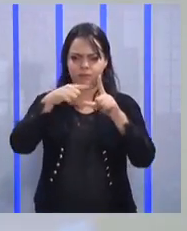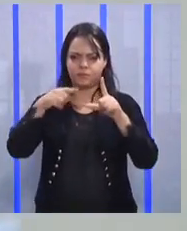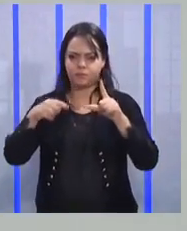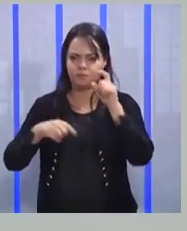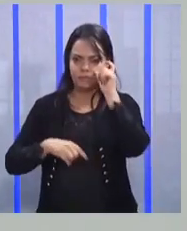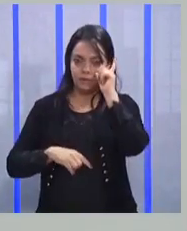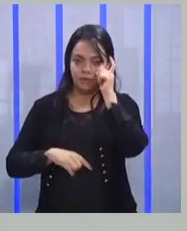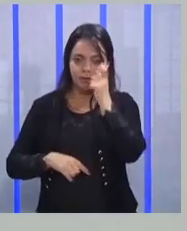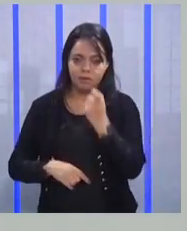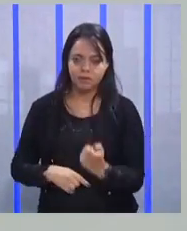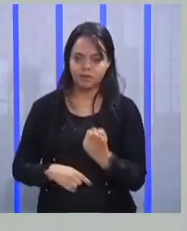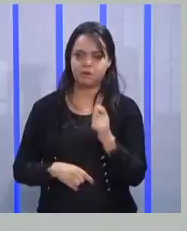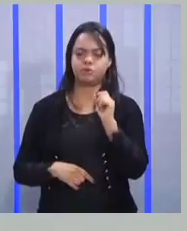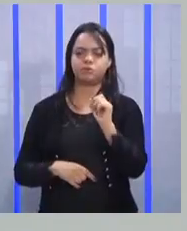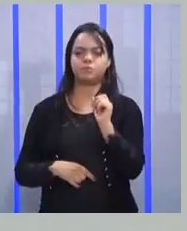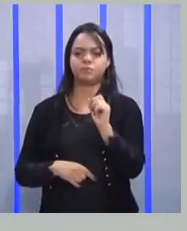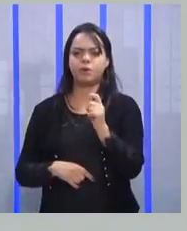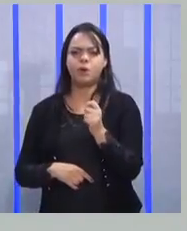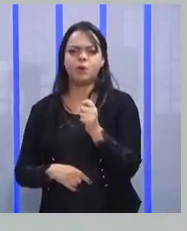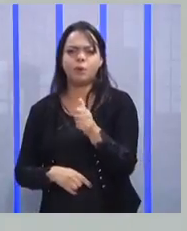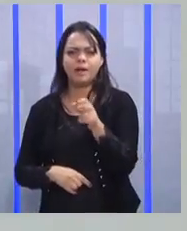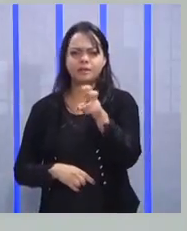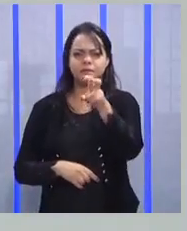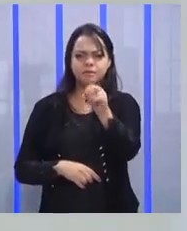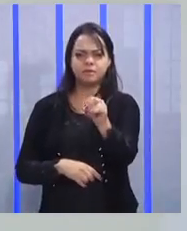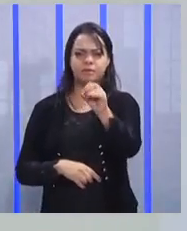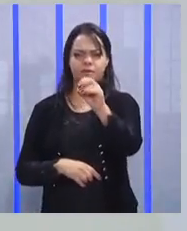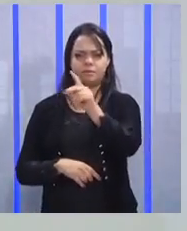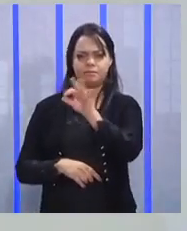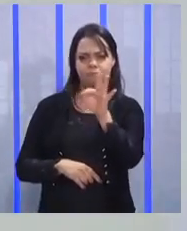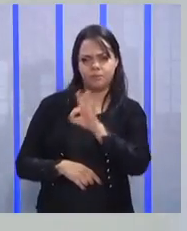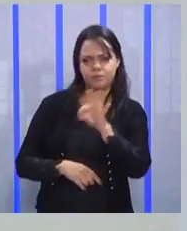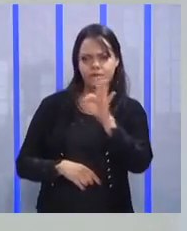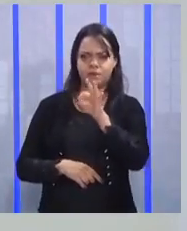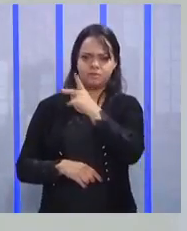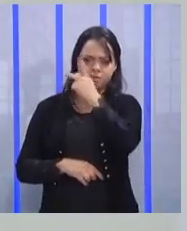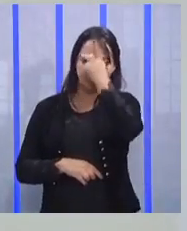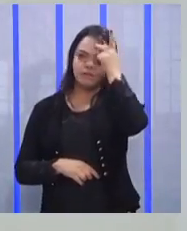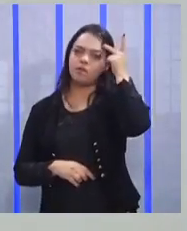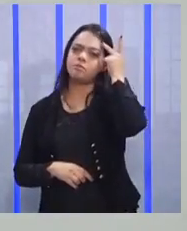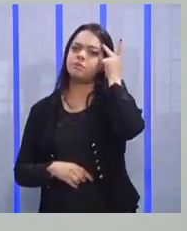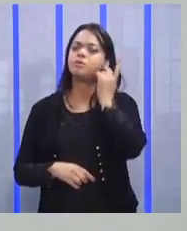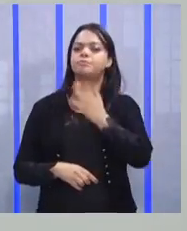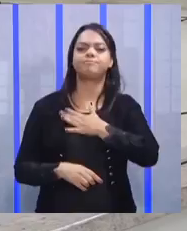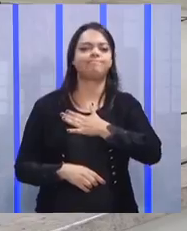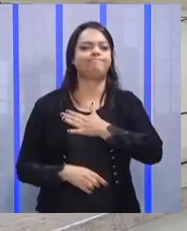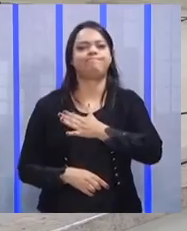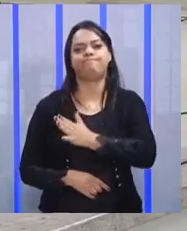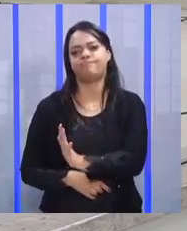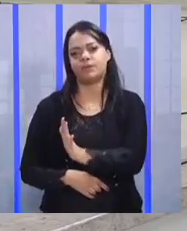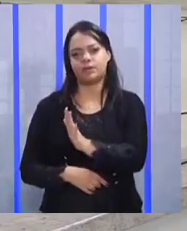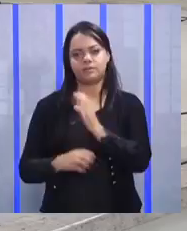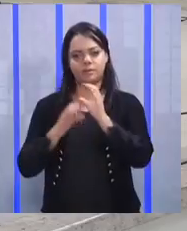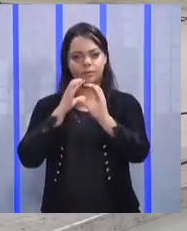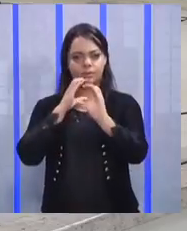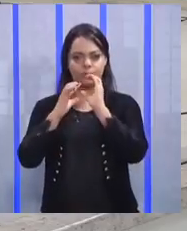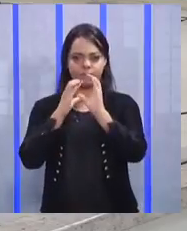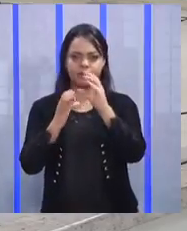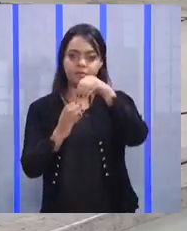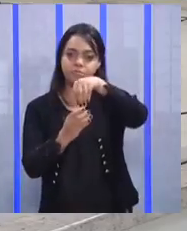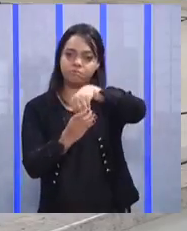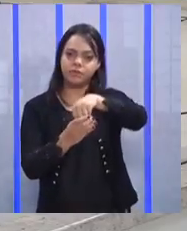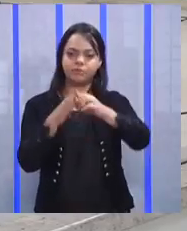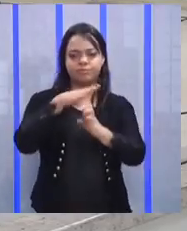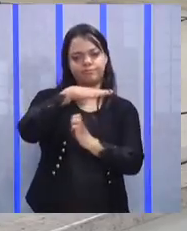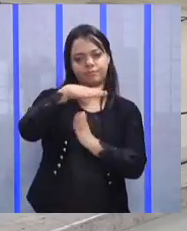Quase 50% das pessoas estão insatisfeitas com a comunicação da empresa. E, na